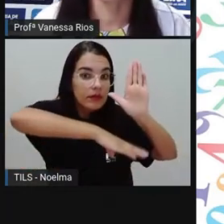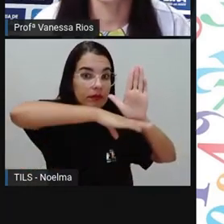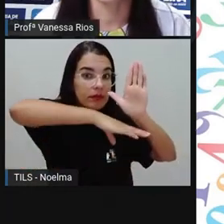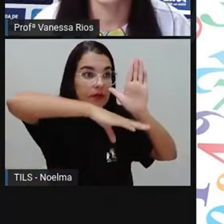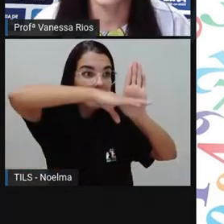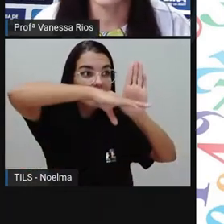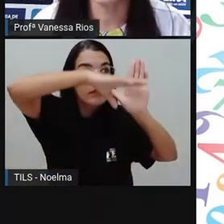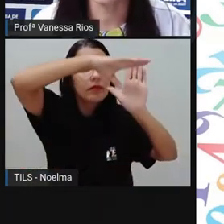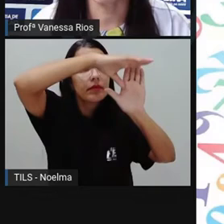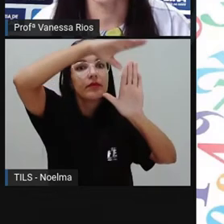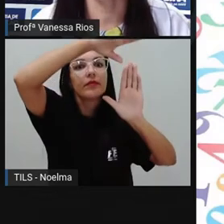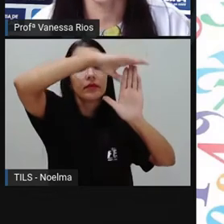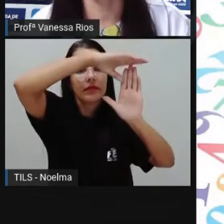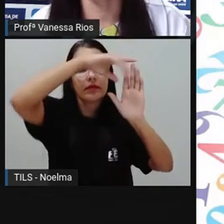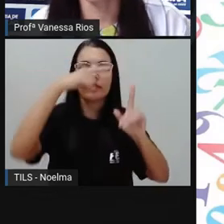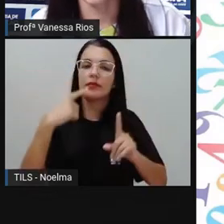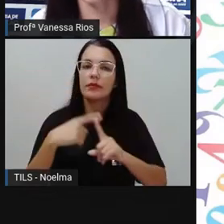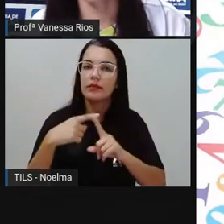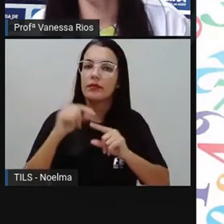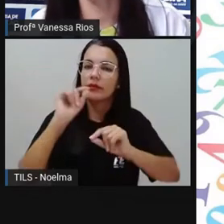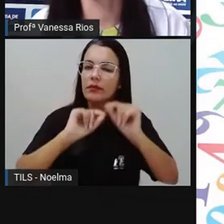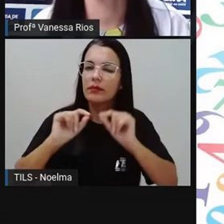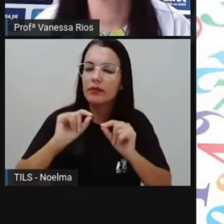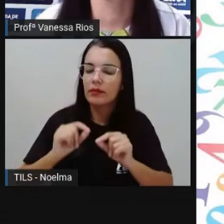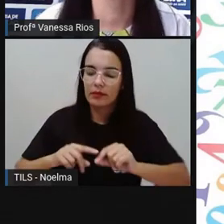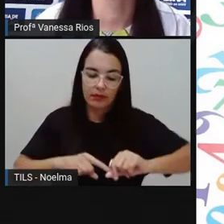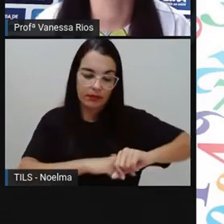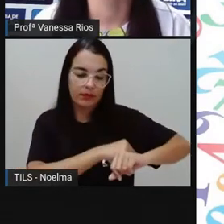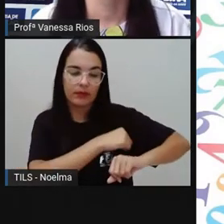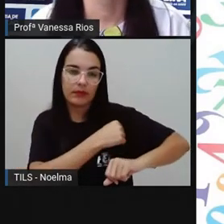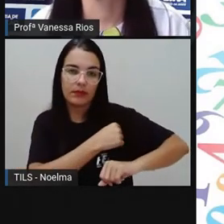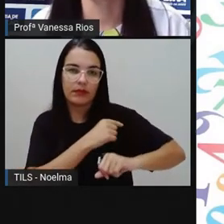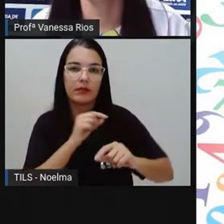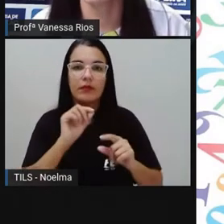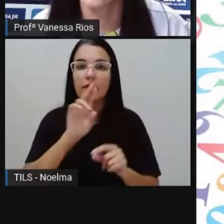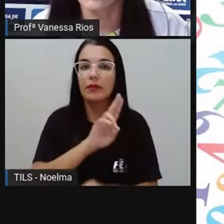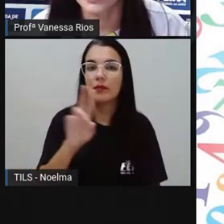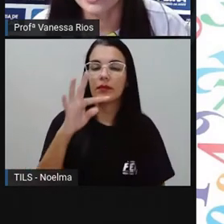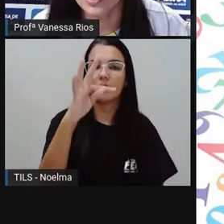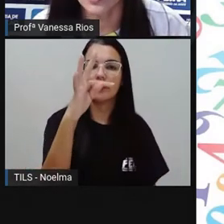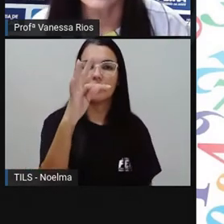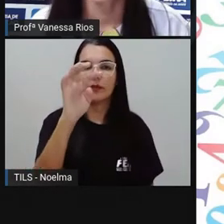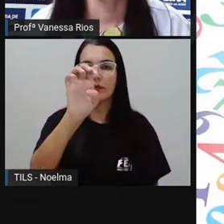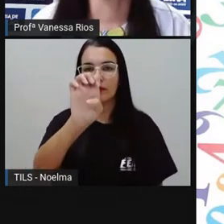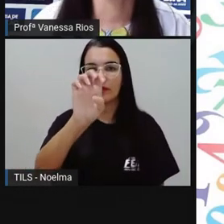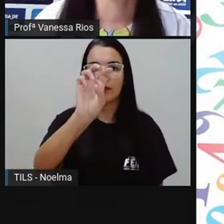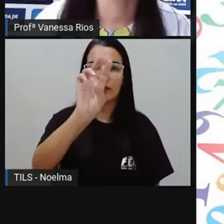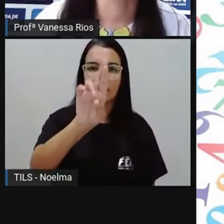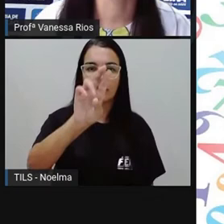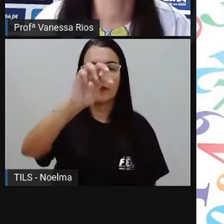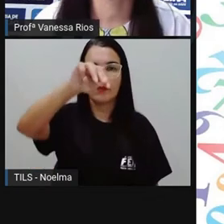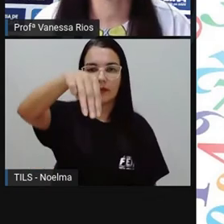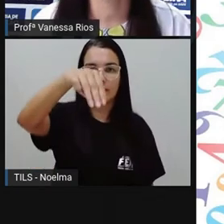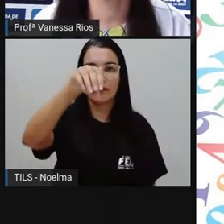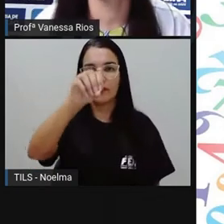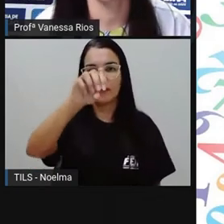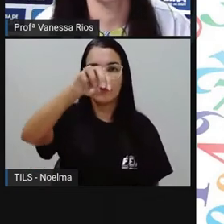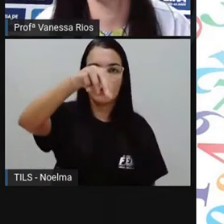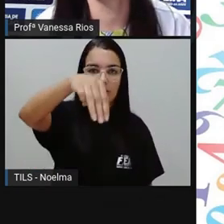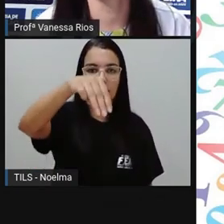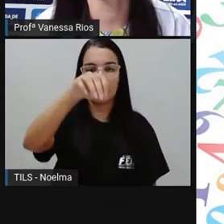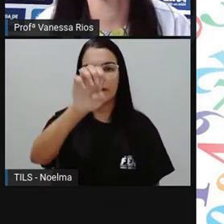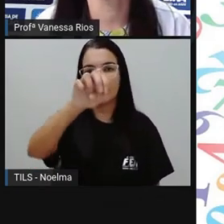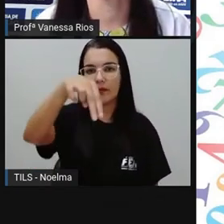né? Porque o aparelho que mede a temperatura nós chamamos de termômetro. E existem escalas